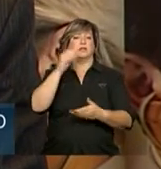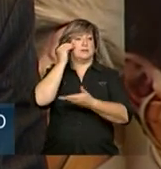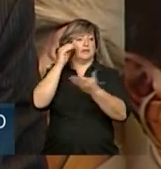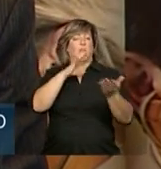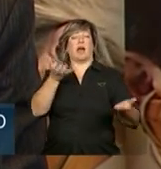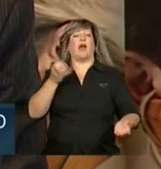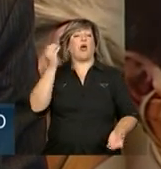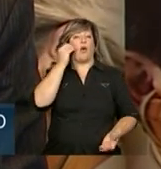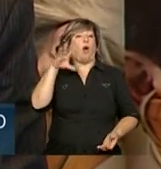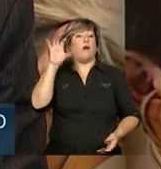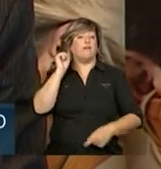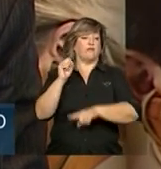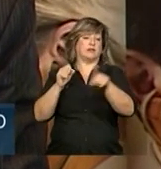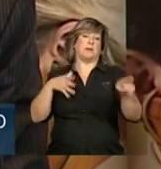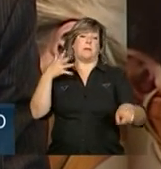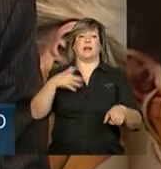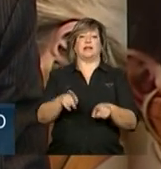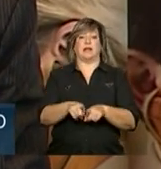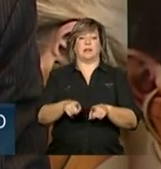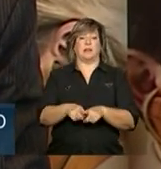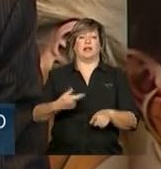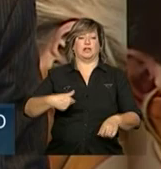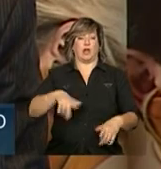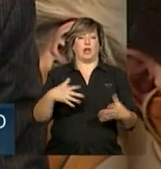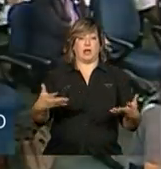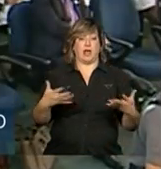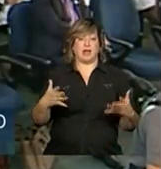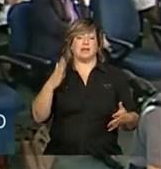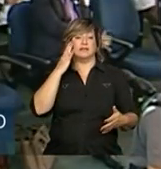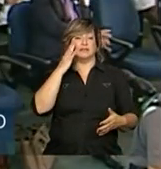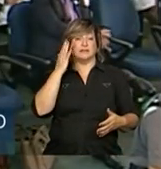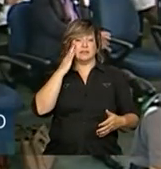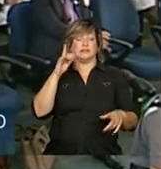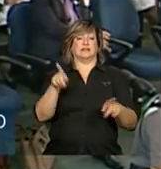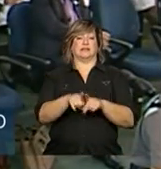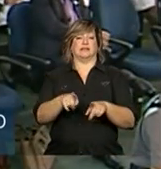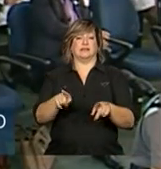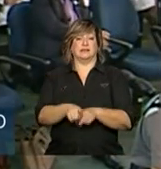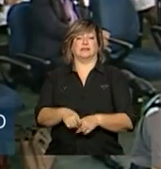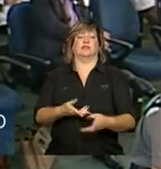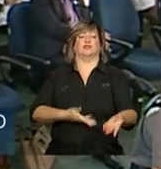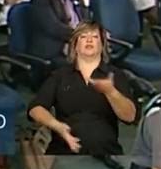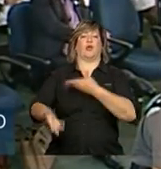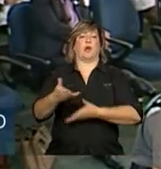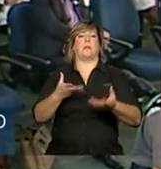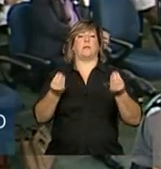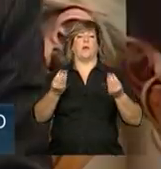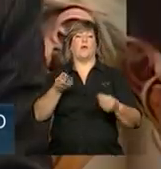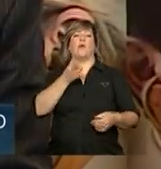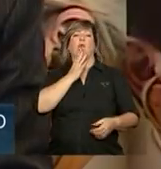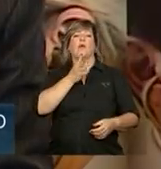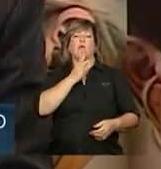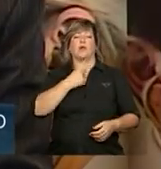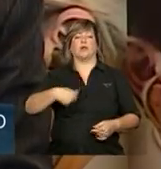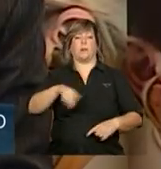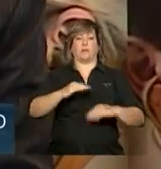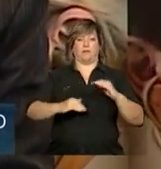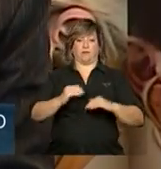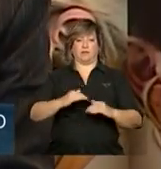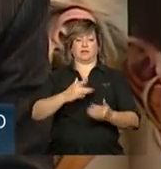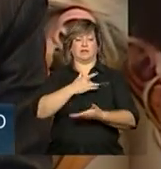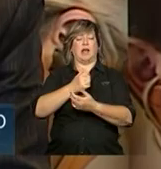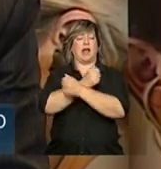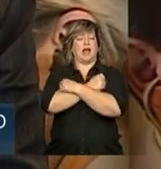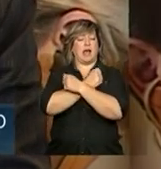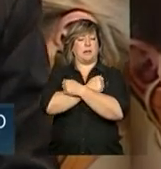vocês, nós sabemos que vocês vão, além de atender a nossa população, trocar muito conhecimento com os nossos profissionais de saúde, então um grande